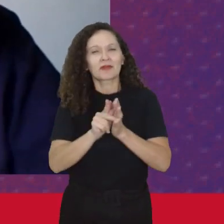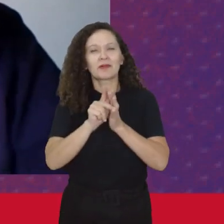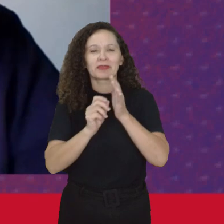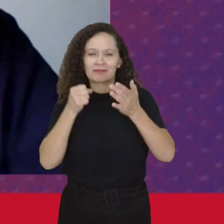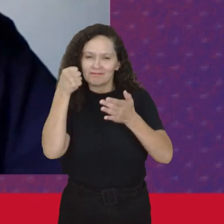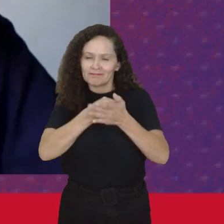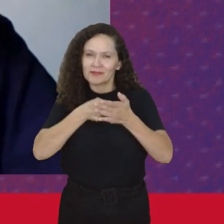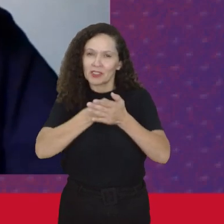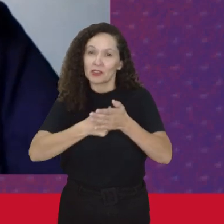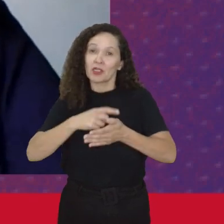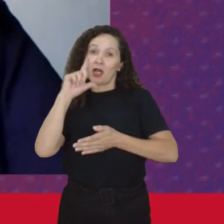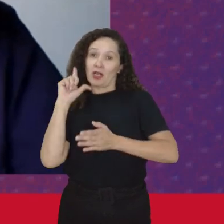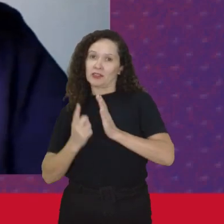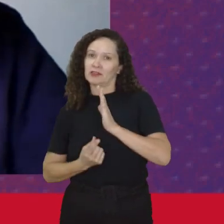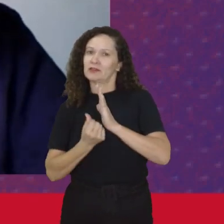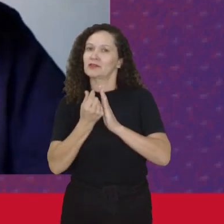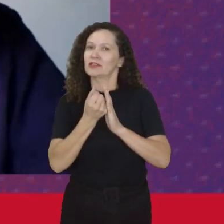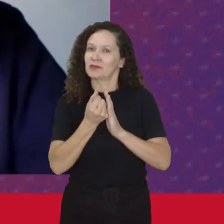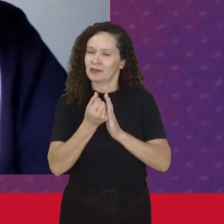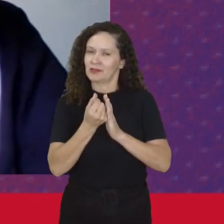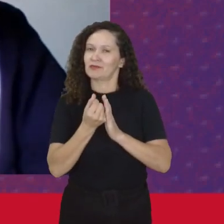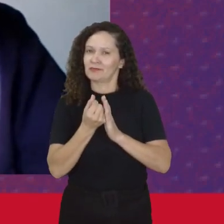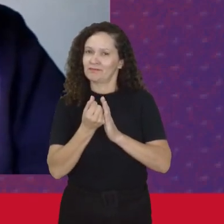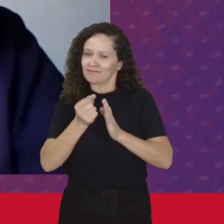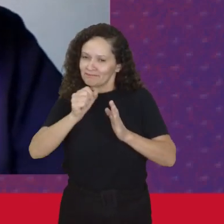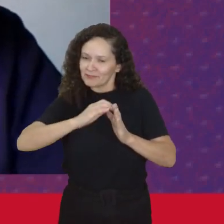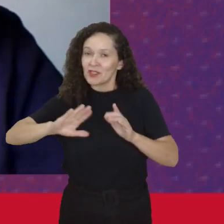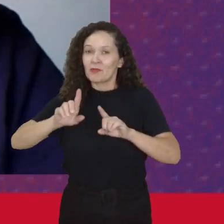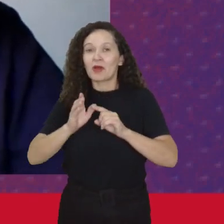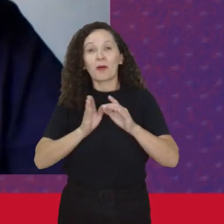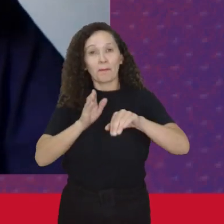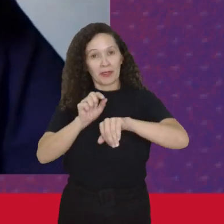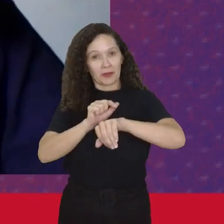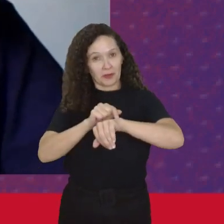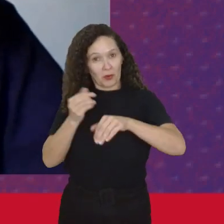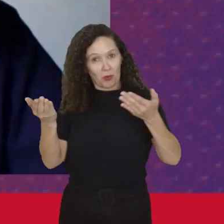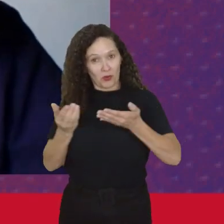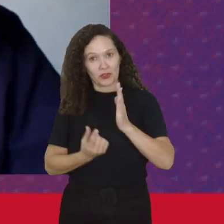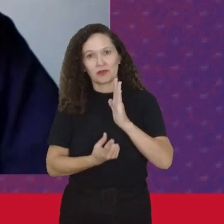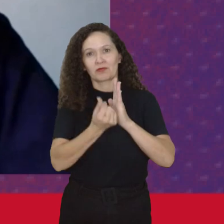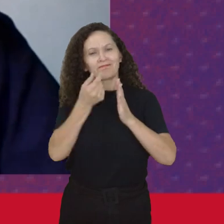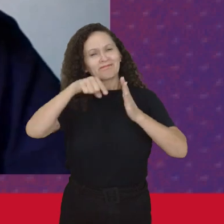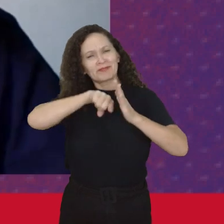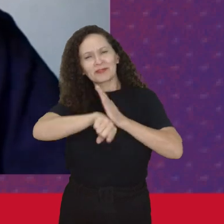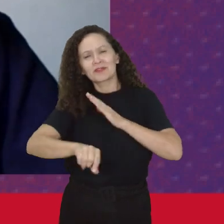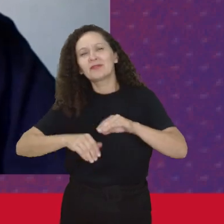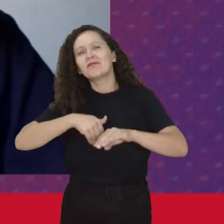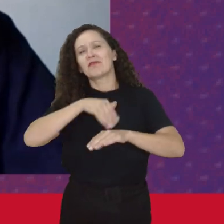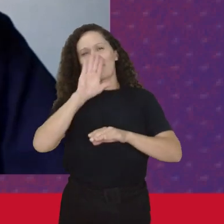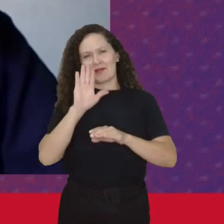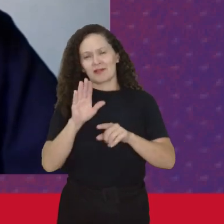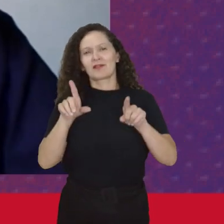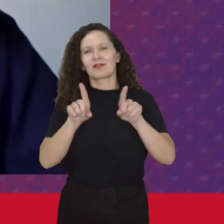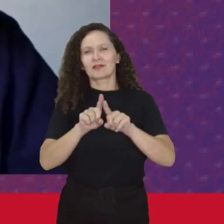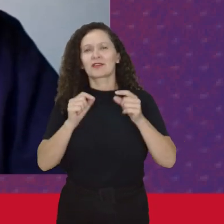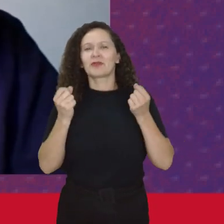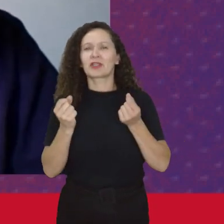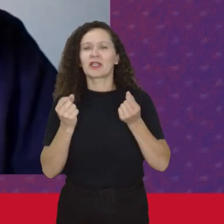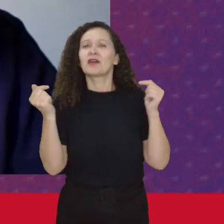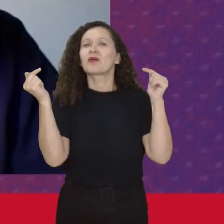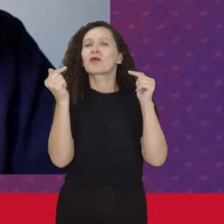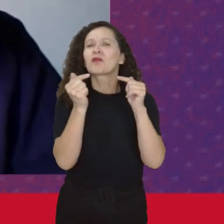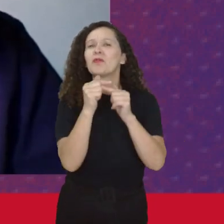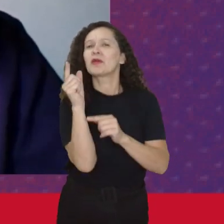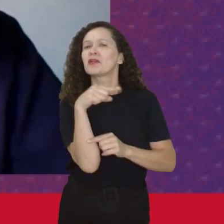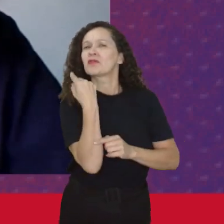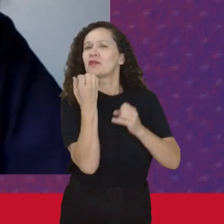luta Antes do capitalismo Mas durante o capitalismo Isso se aprofundou E tem a ver Com isso que nós falamos Dessa